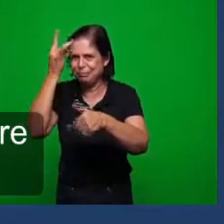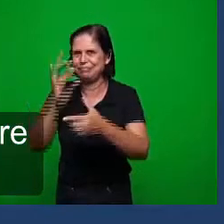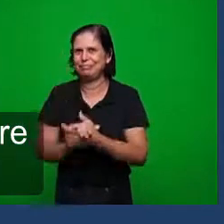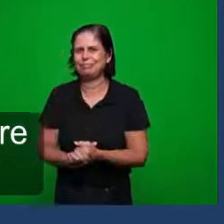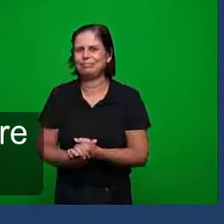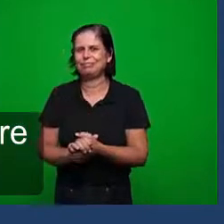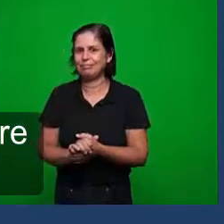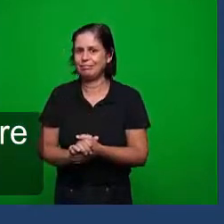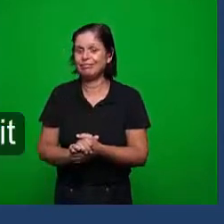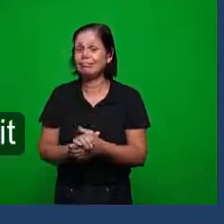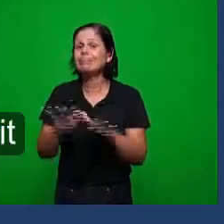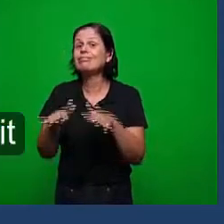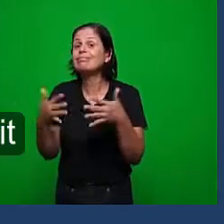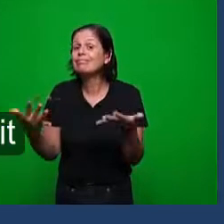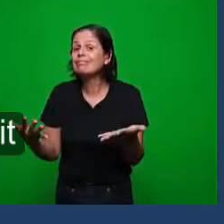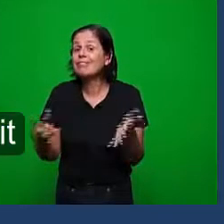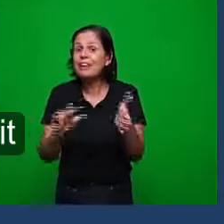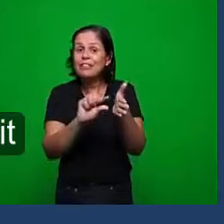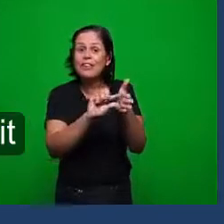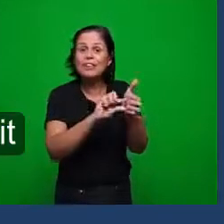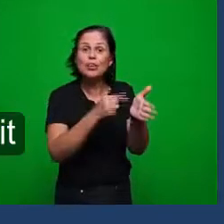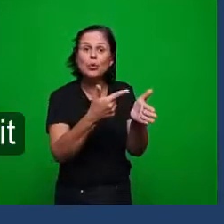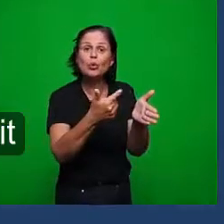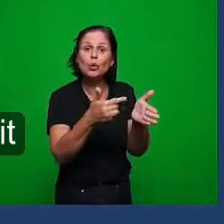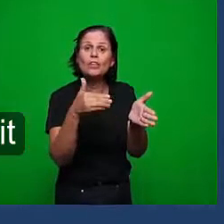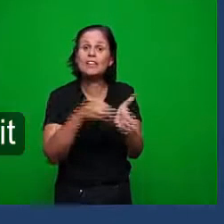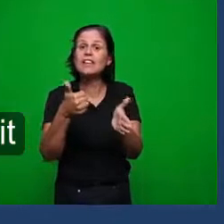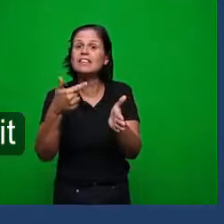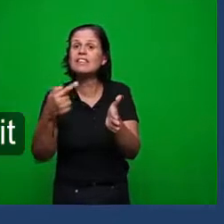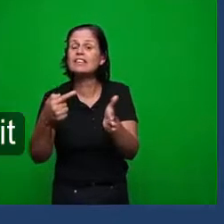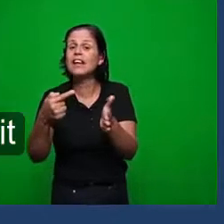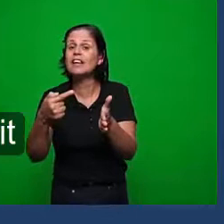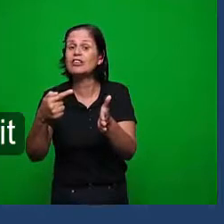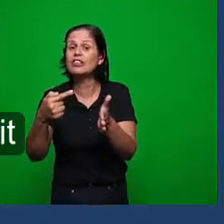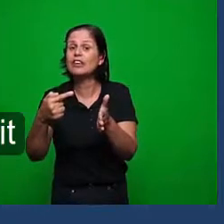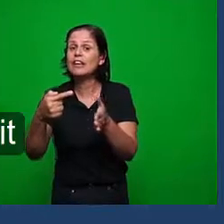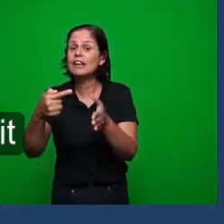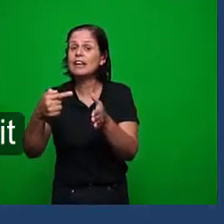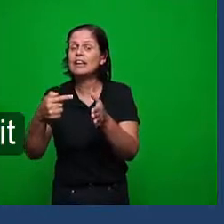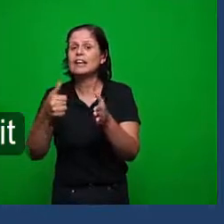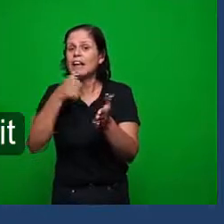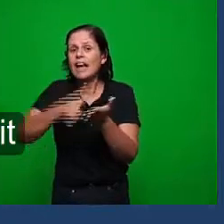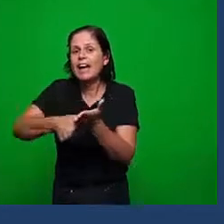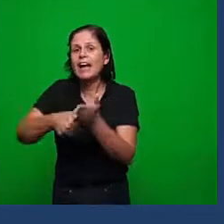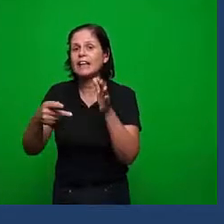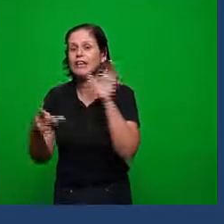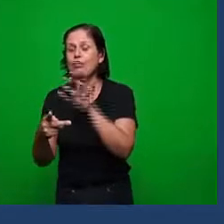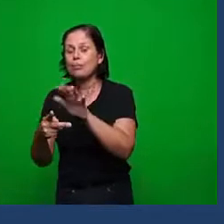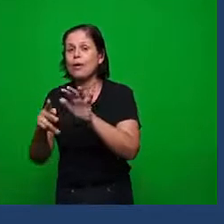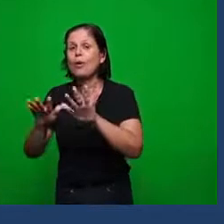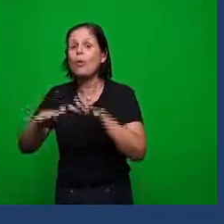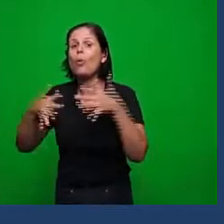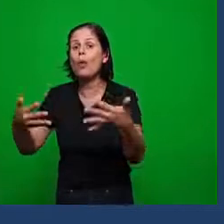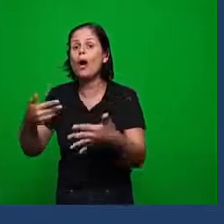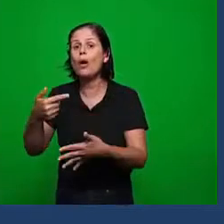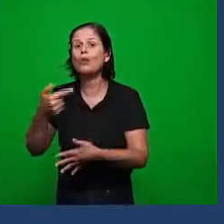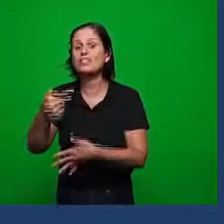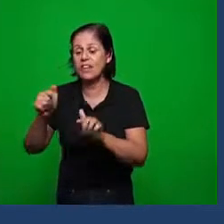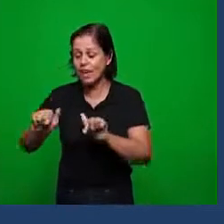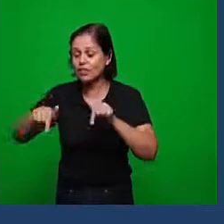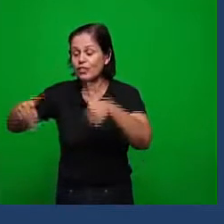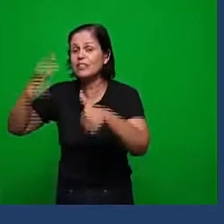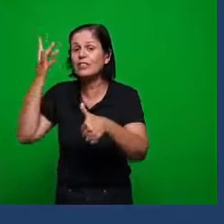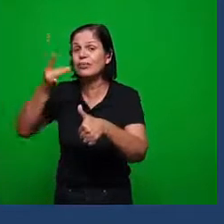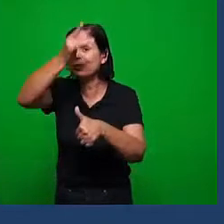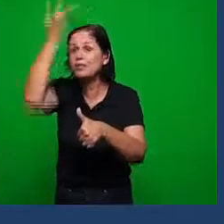nós vamos identificar onde está nessa carta a operação do espírito do senhor a operação do